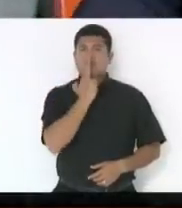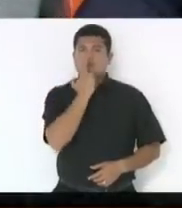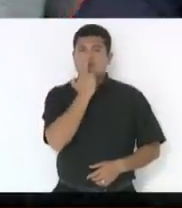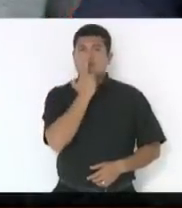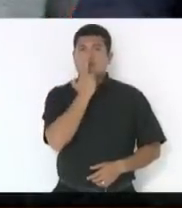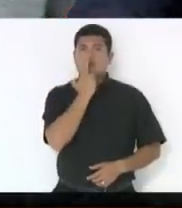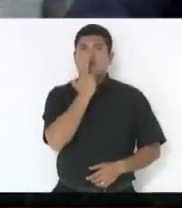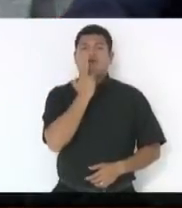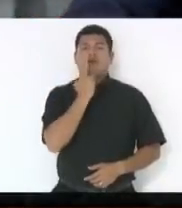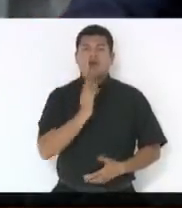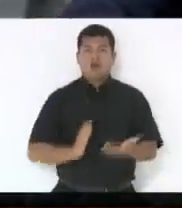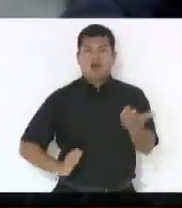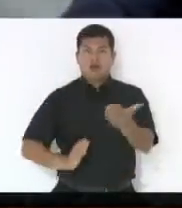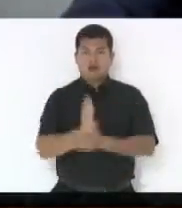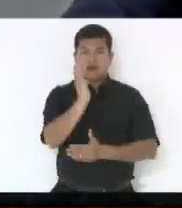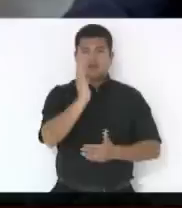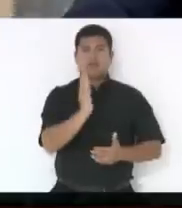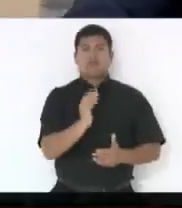aprovado por maioria.